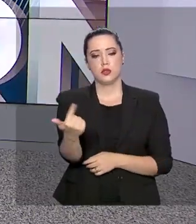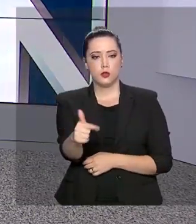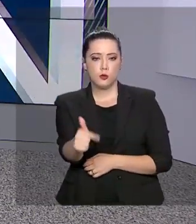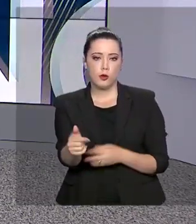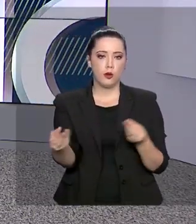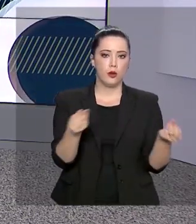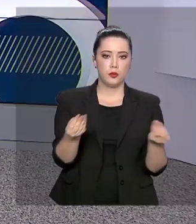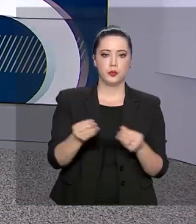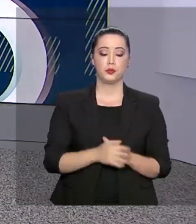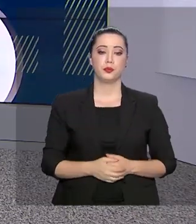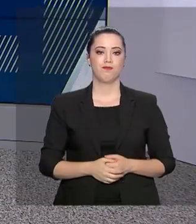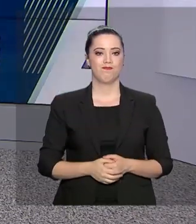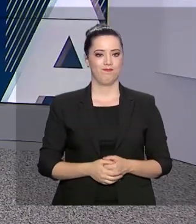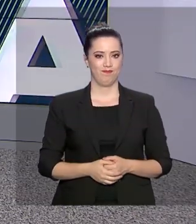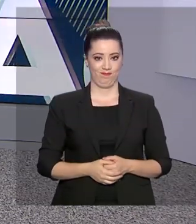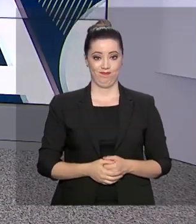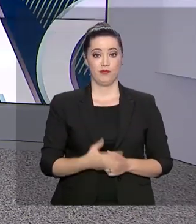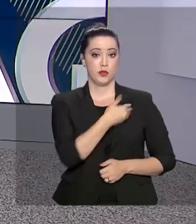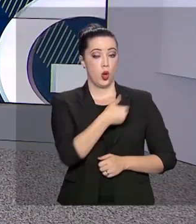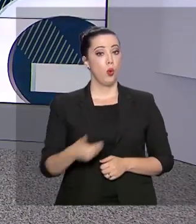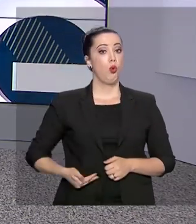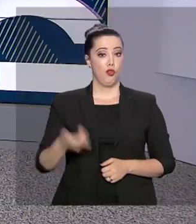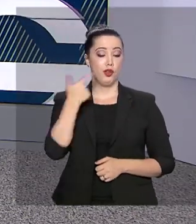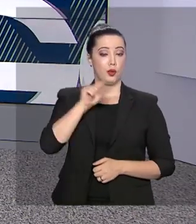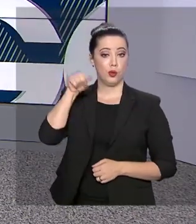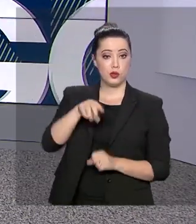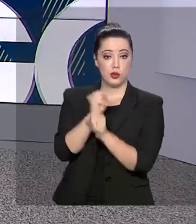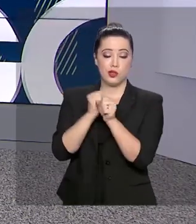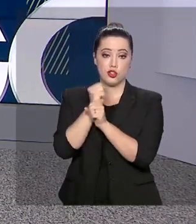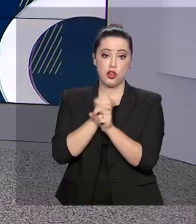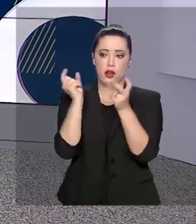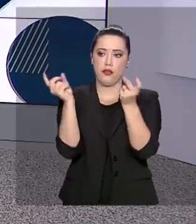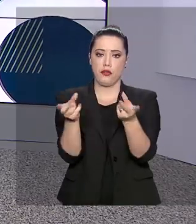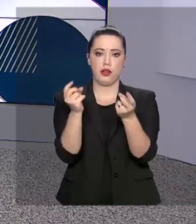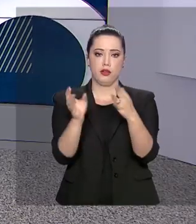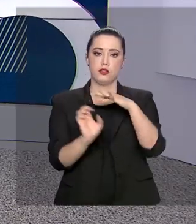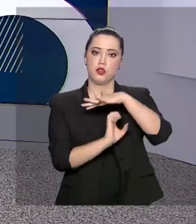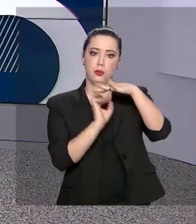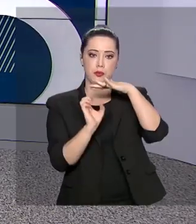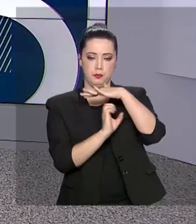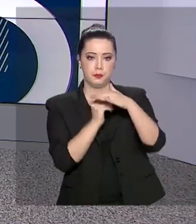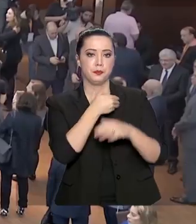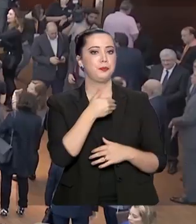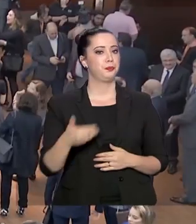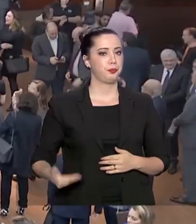O governo alcançou a meta deste ano para privatizações e concessões.